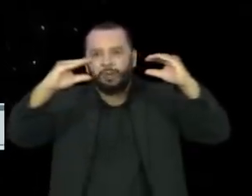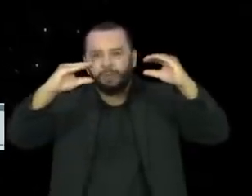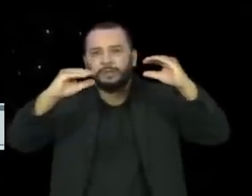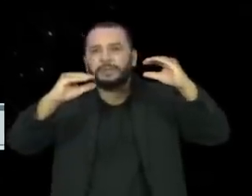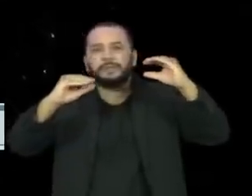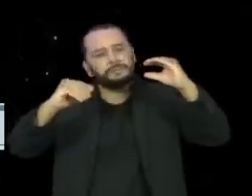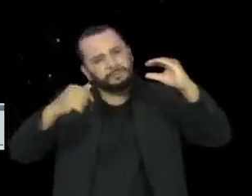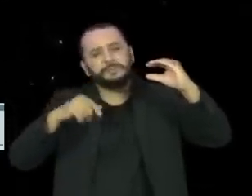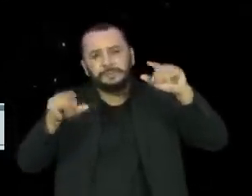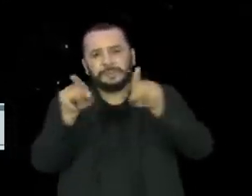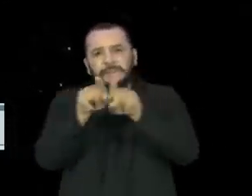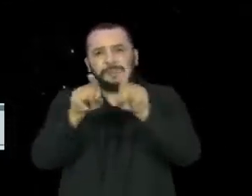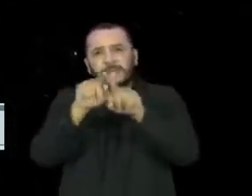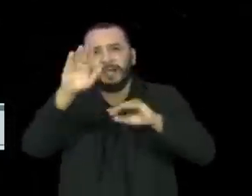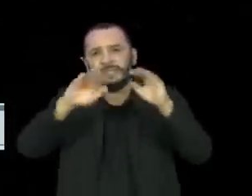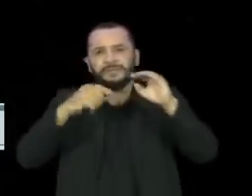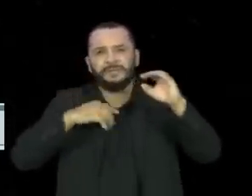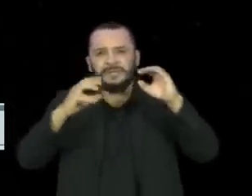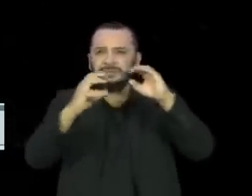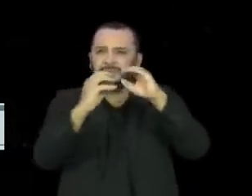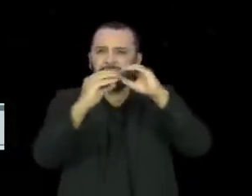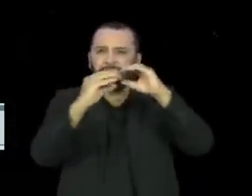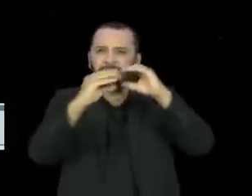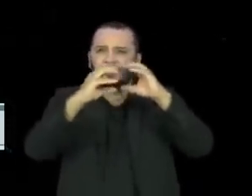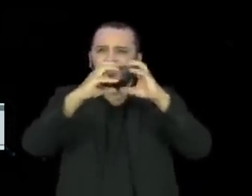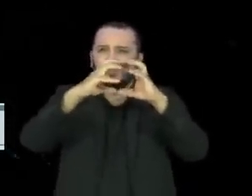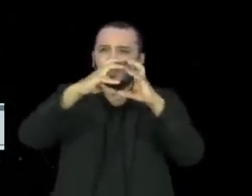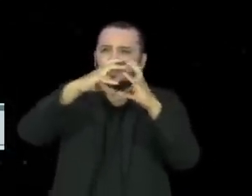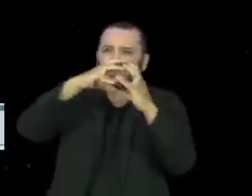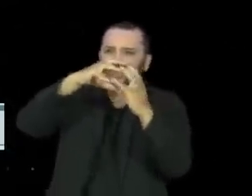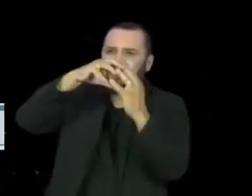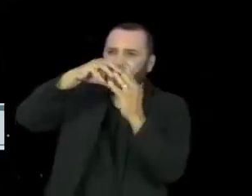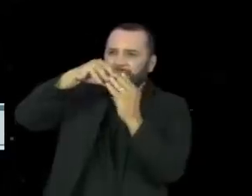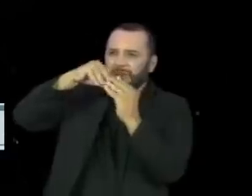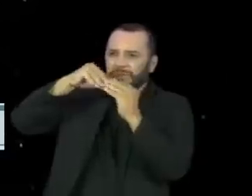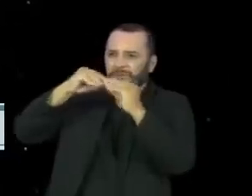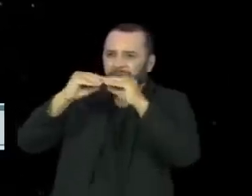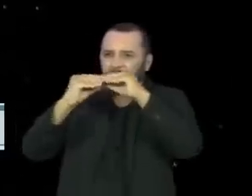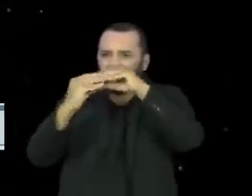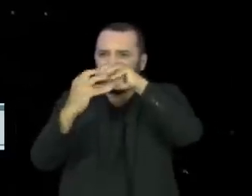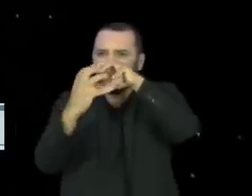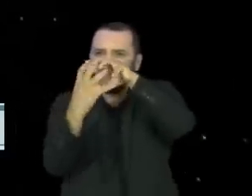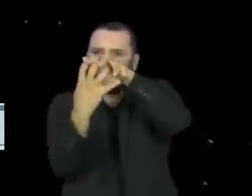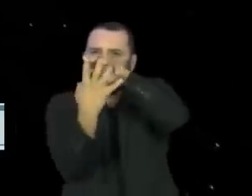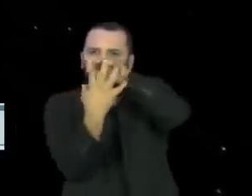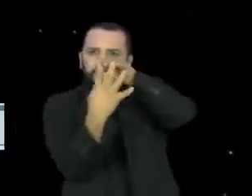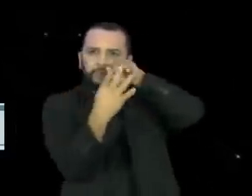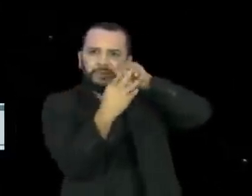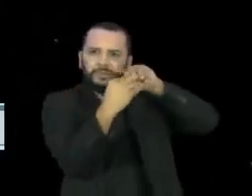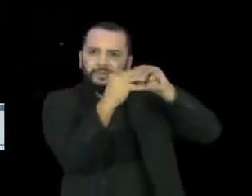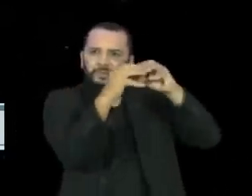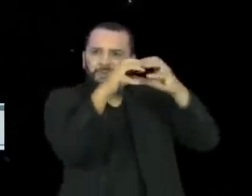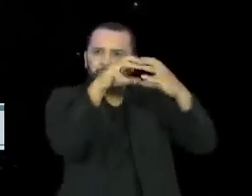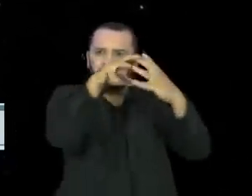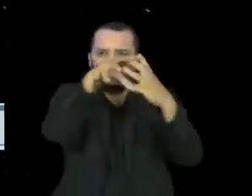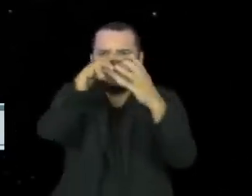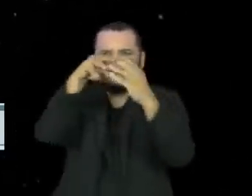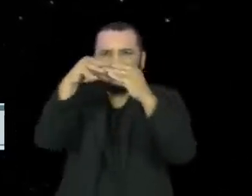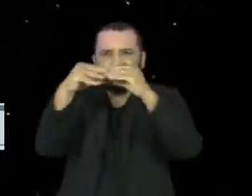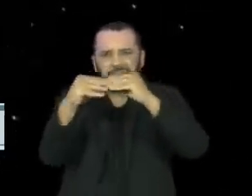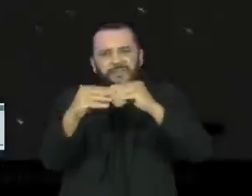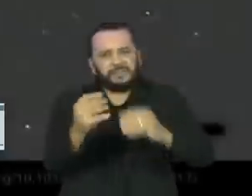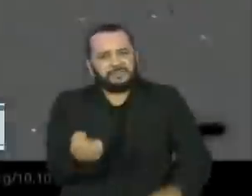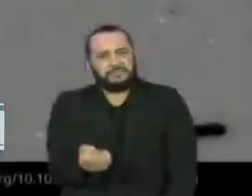um charuto. Hora meio arredondado. Logo, o grupo concluiu que se tratava de algo nunca visto